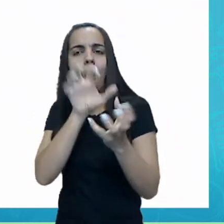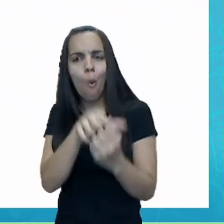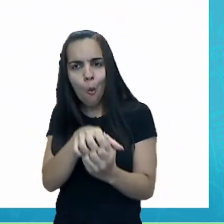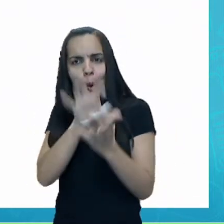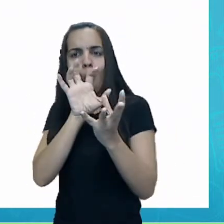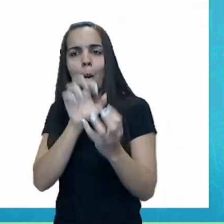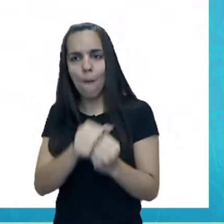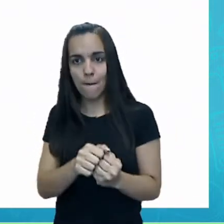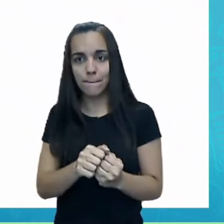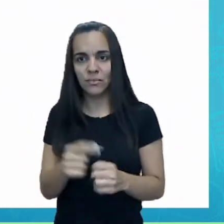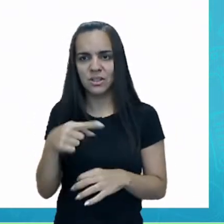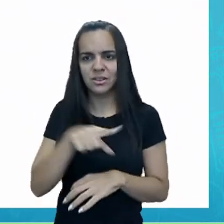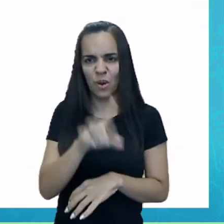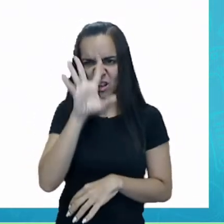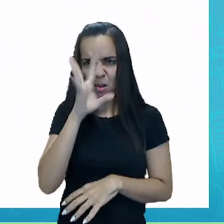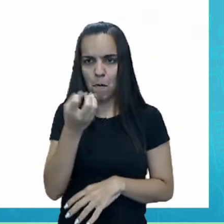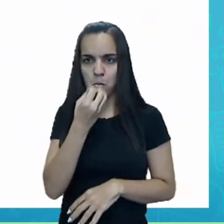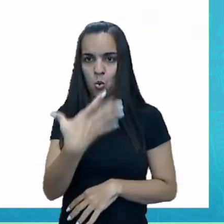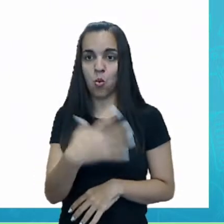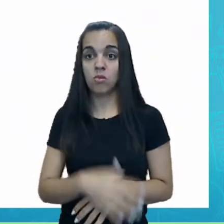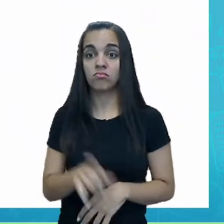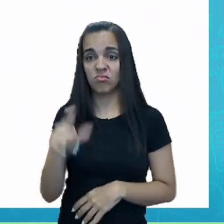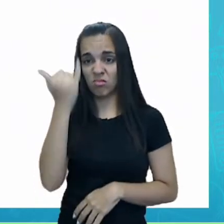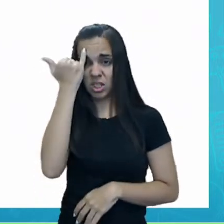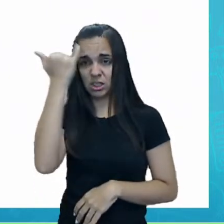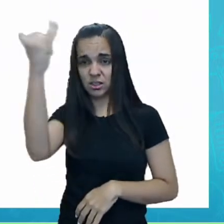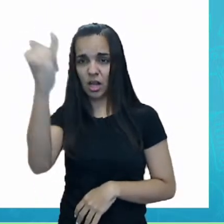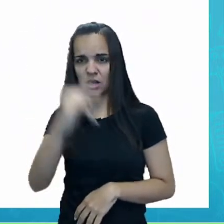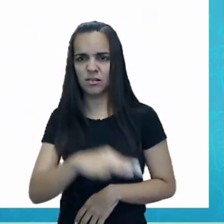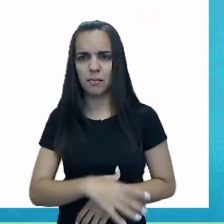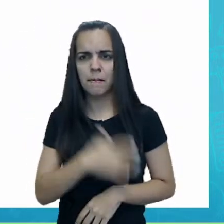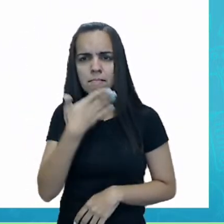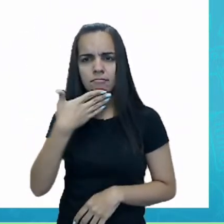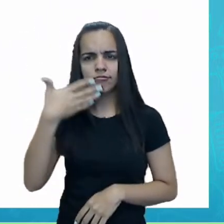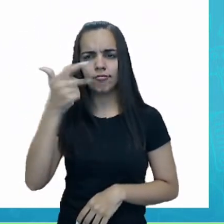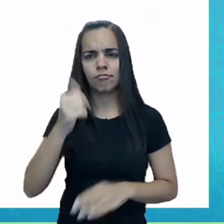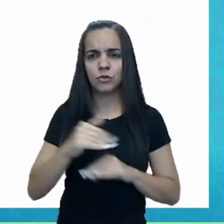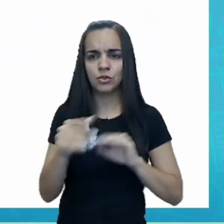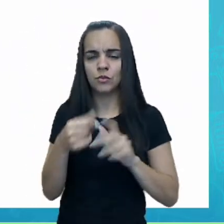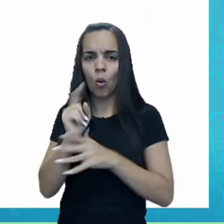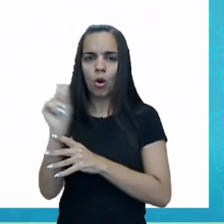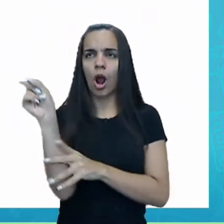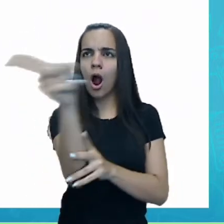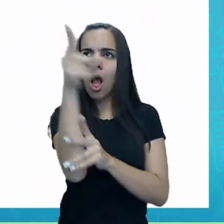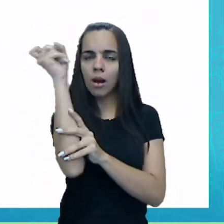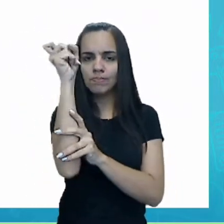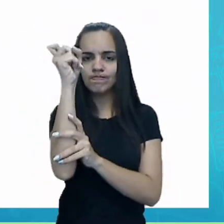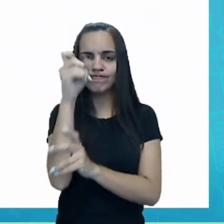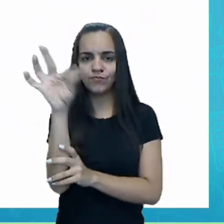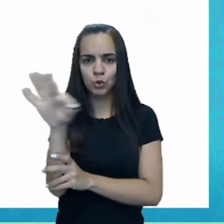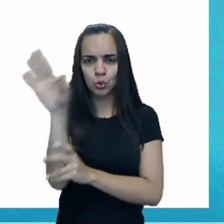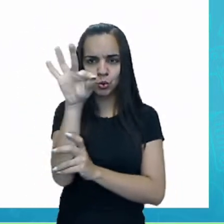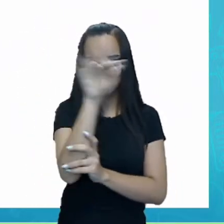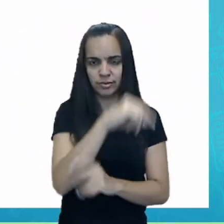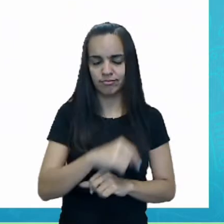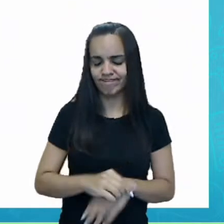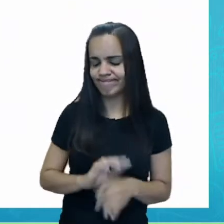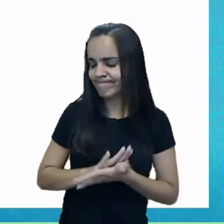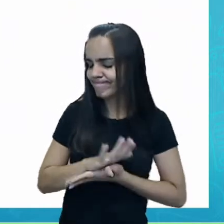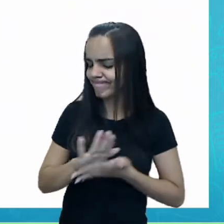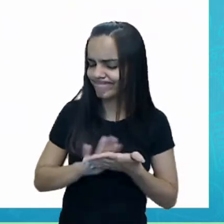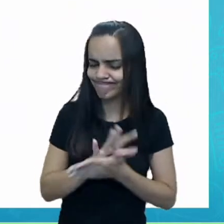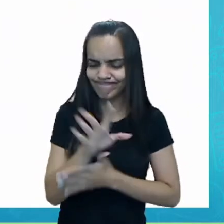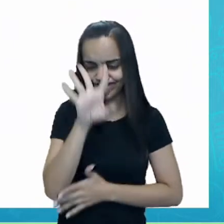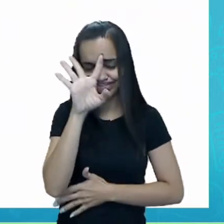Que ideia descabida. Melhor que tudo isso é uma mosca lambida. Mas nada resolvia.